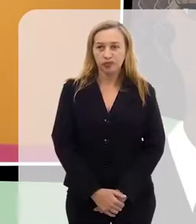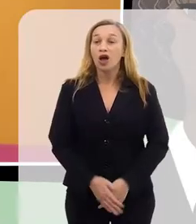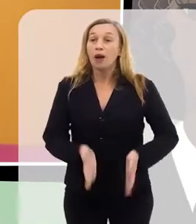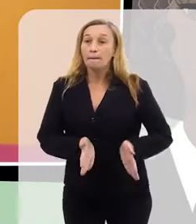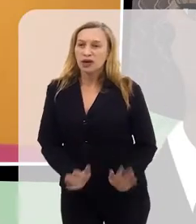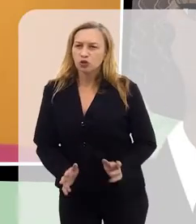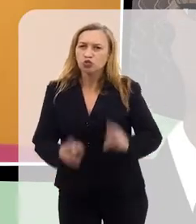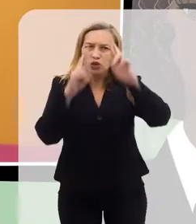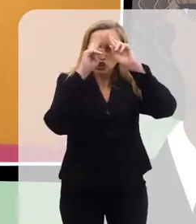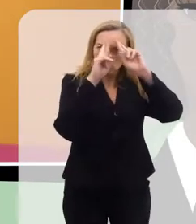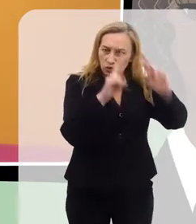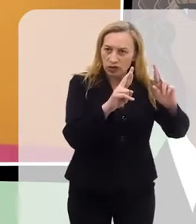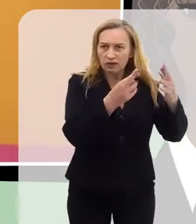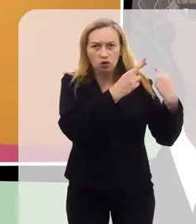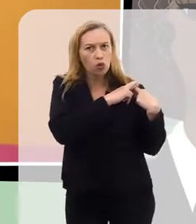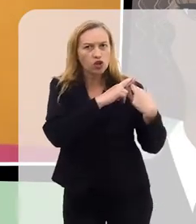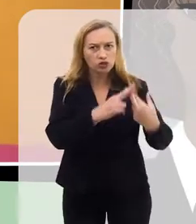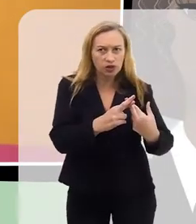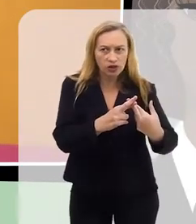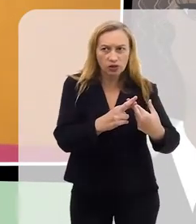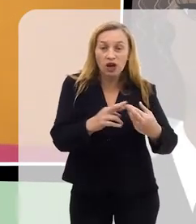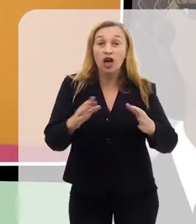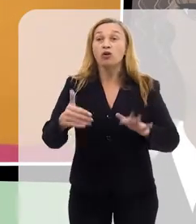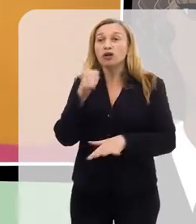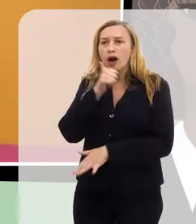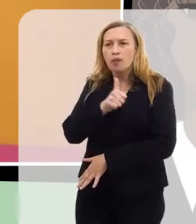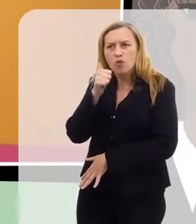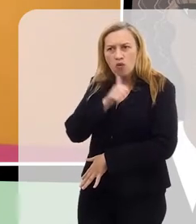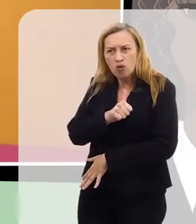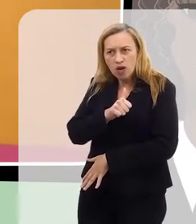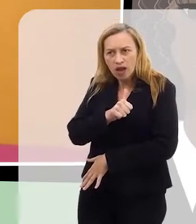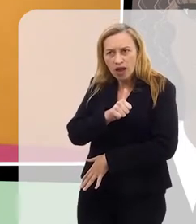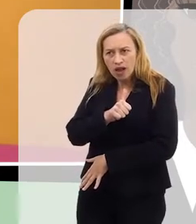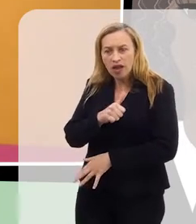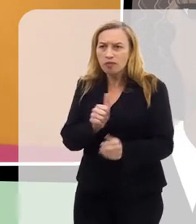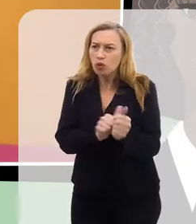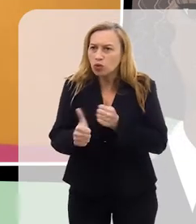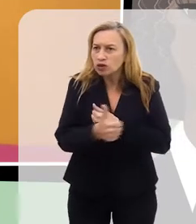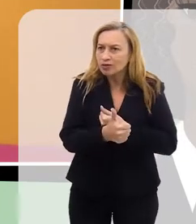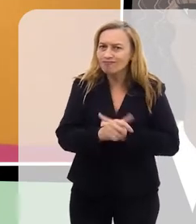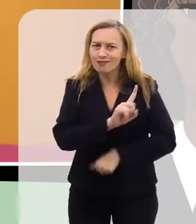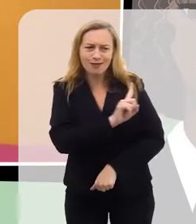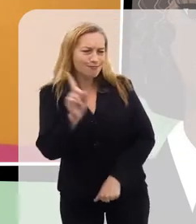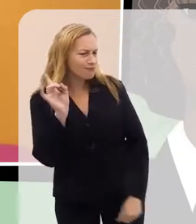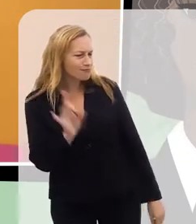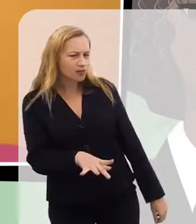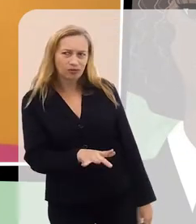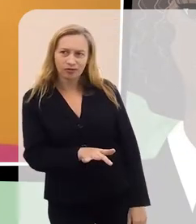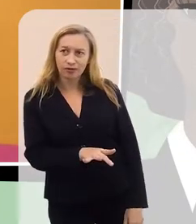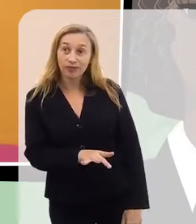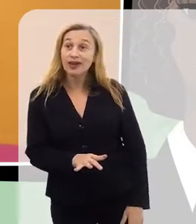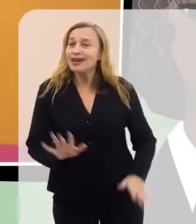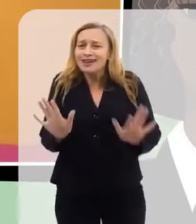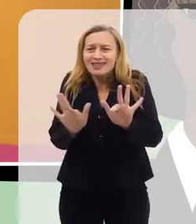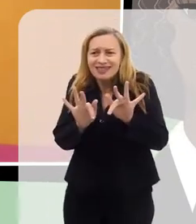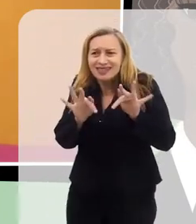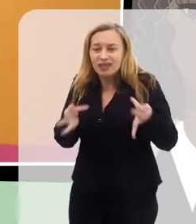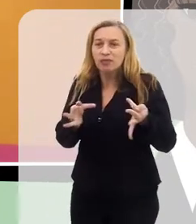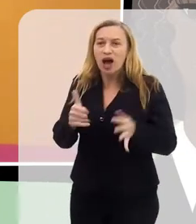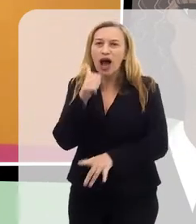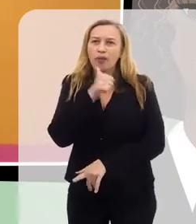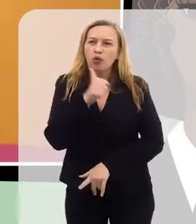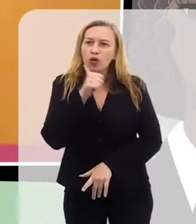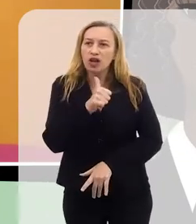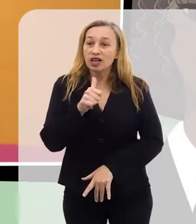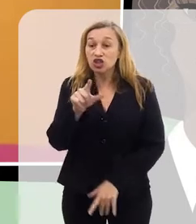Parto responsável e com respeito é quando a mulher é protagonista e não objeto. É simples, a mulher